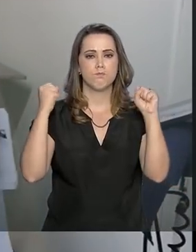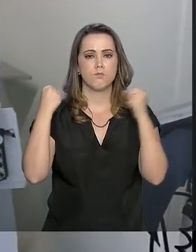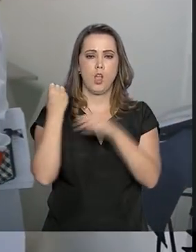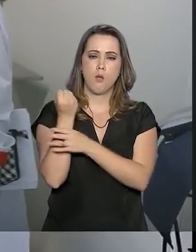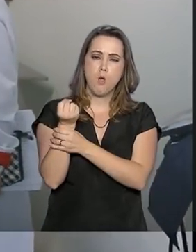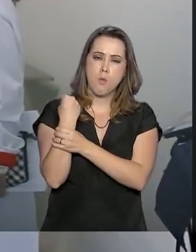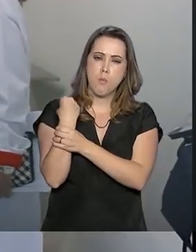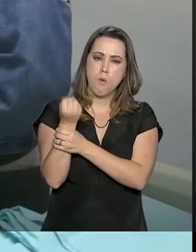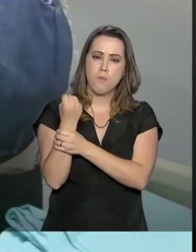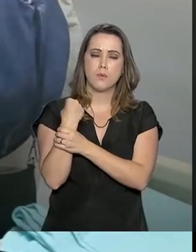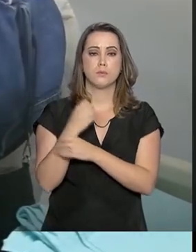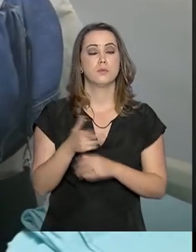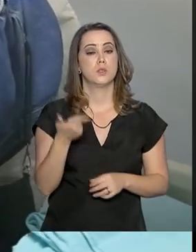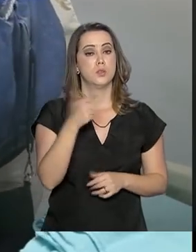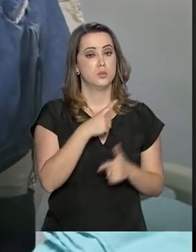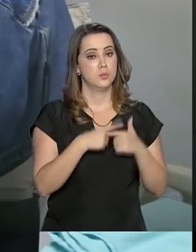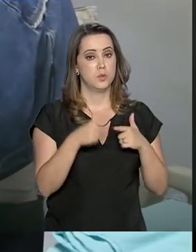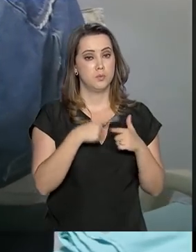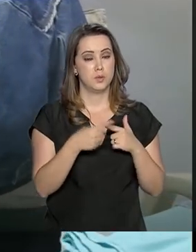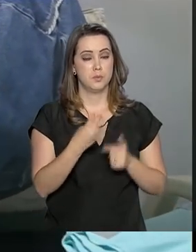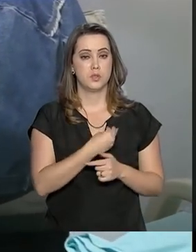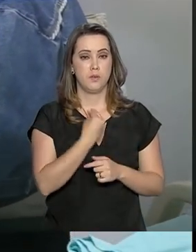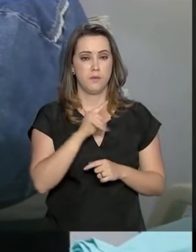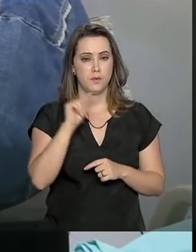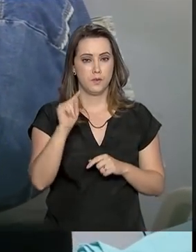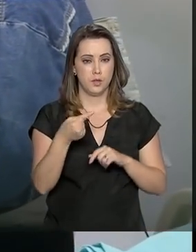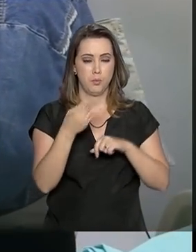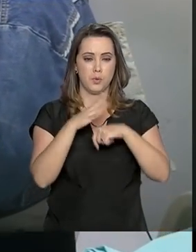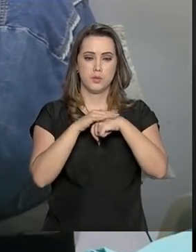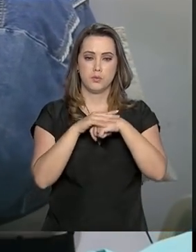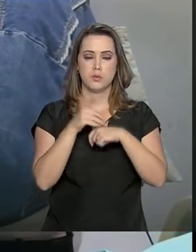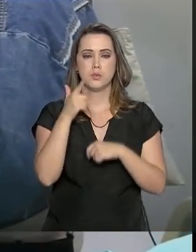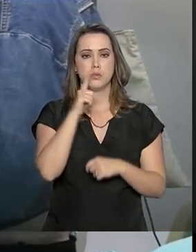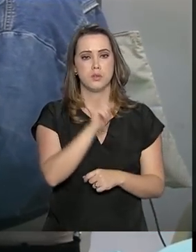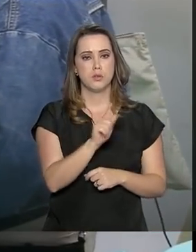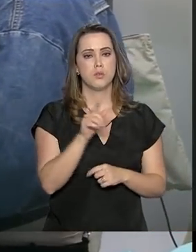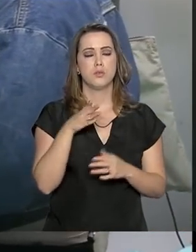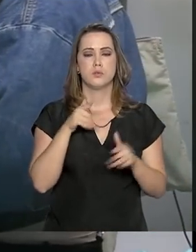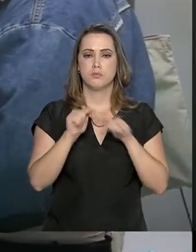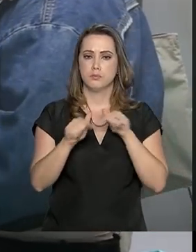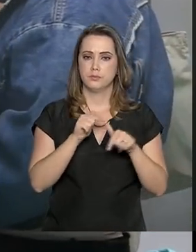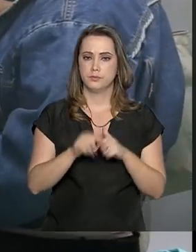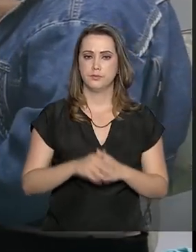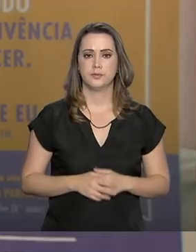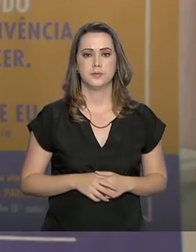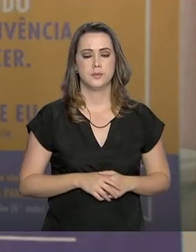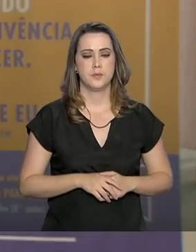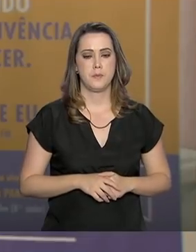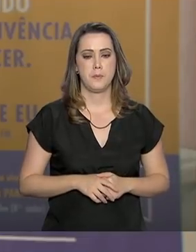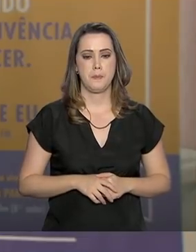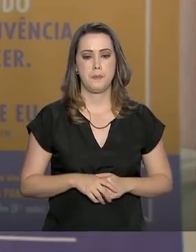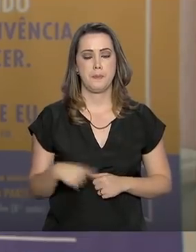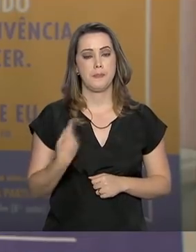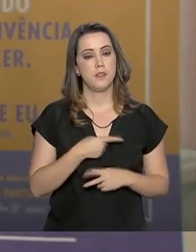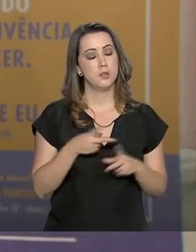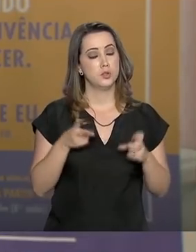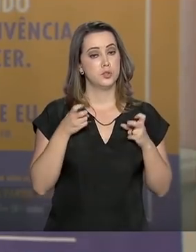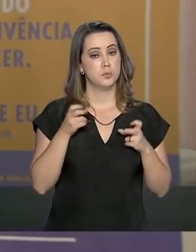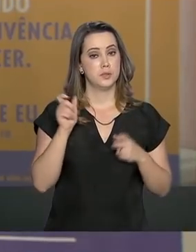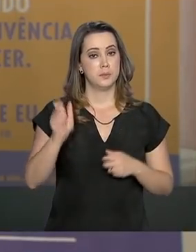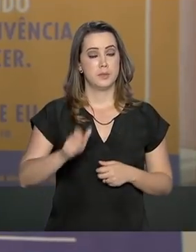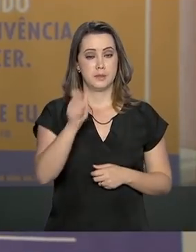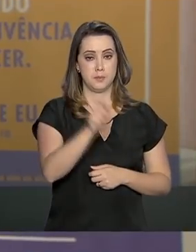problema enfrentado por quem sobrevive ao câncer é conseguir uma vaga no mercado de trabalho. O que a gente percebe é que esses